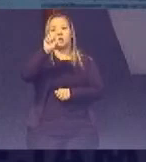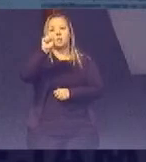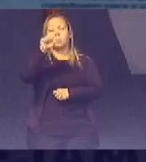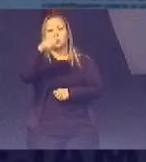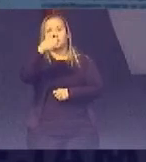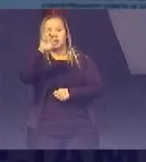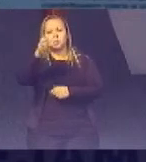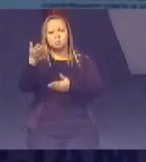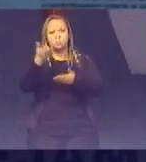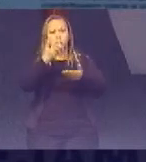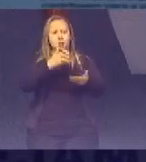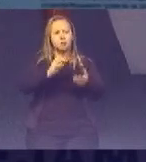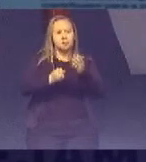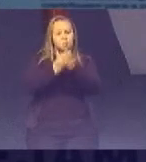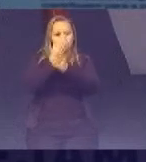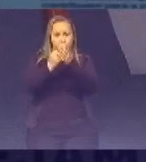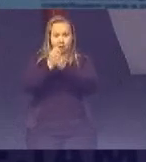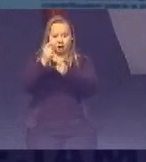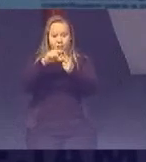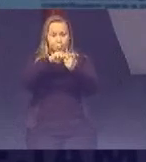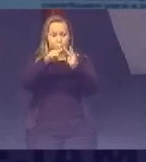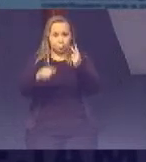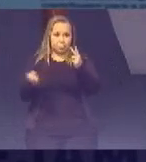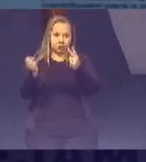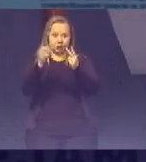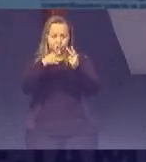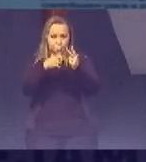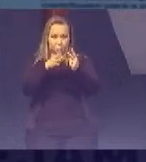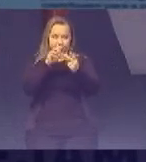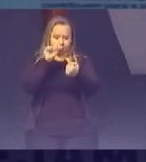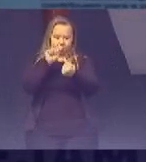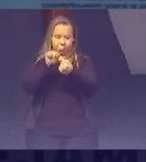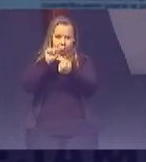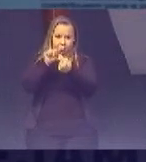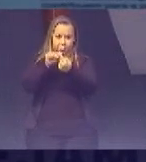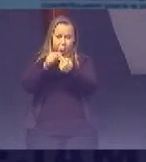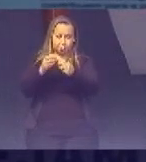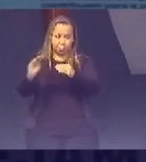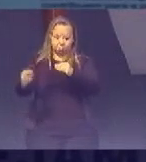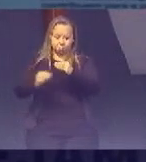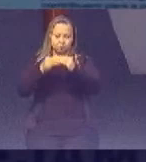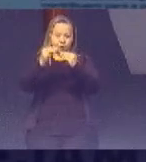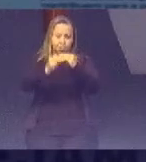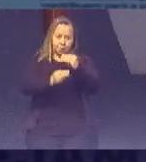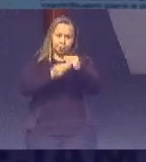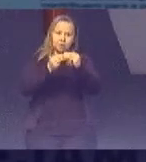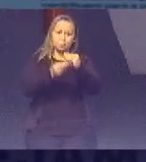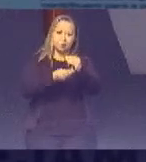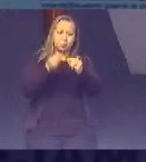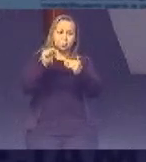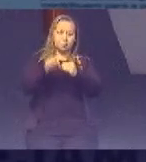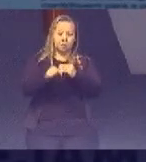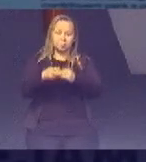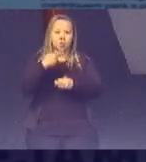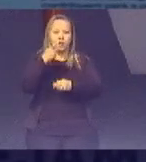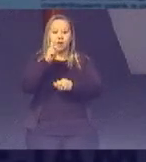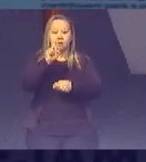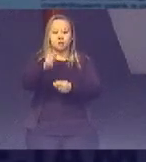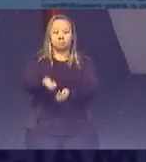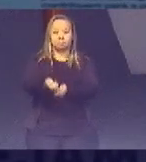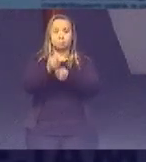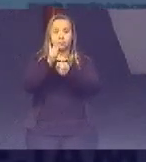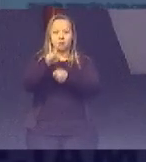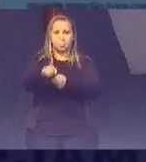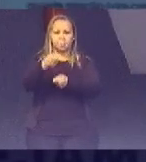traz Onde foram criadas Duas novas metas Para incorporar A questão Da pesca No continente